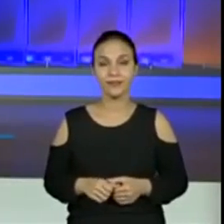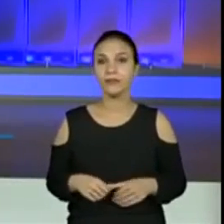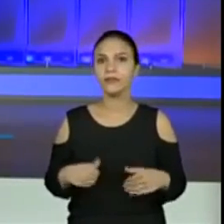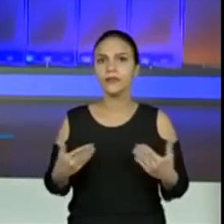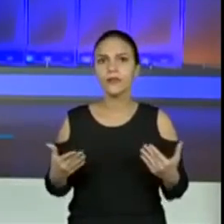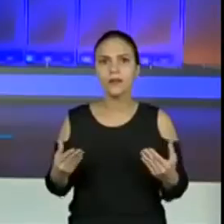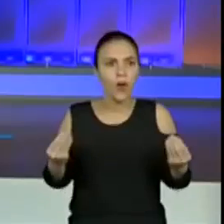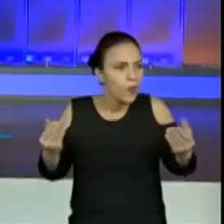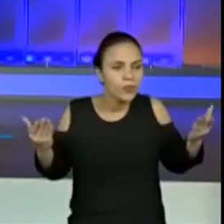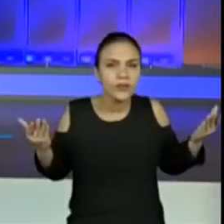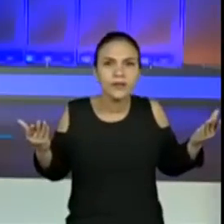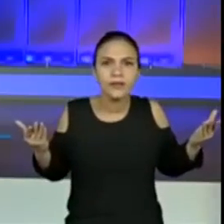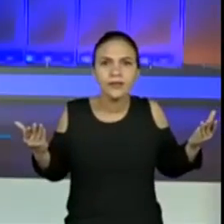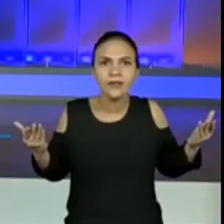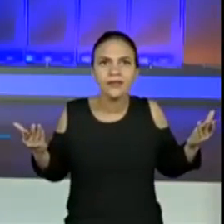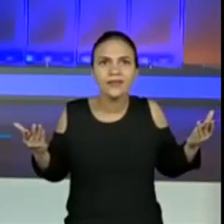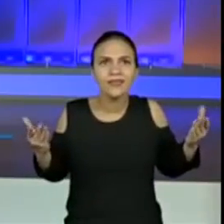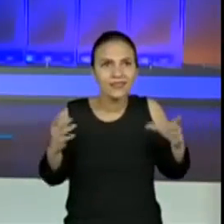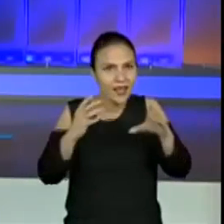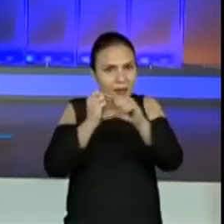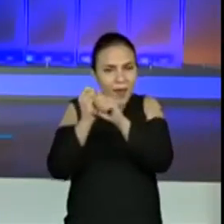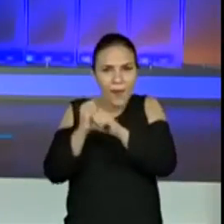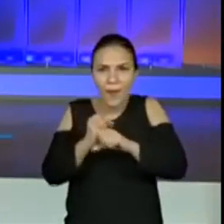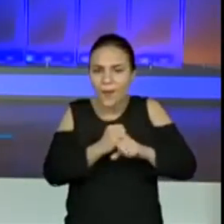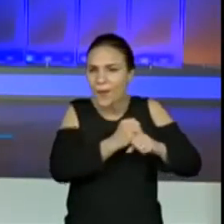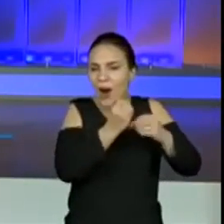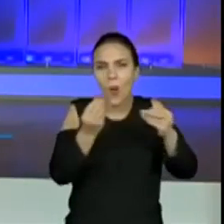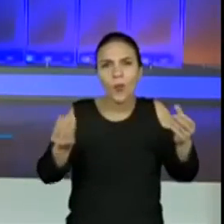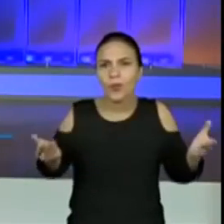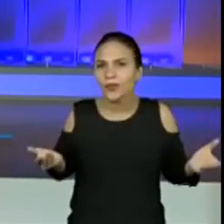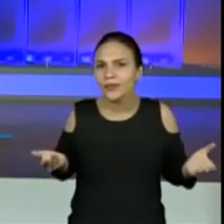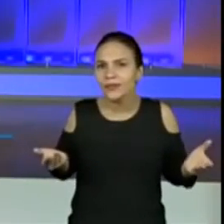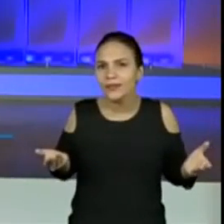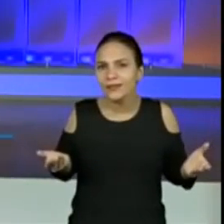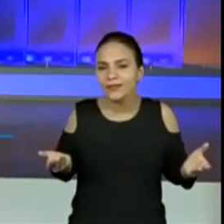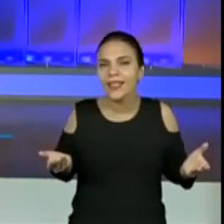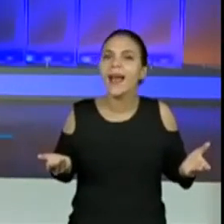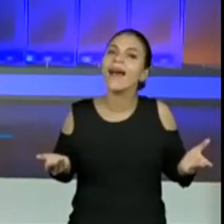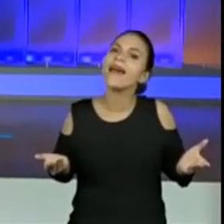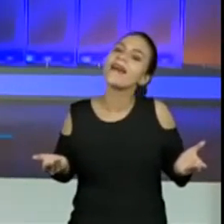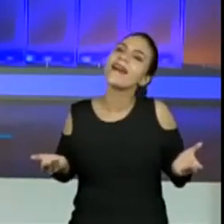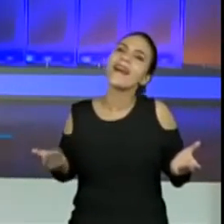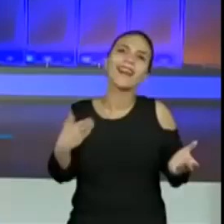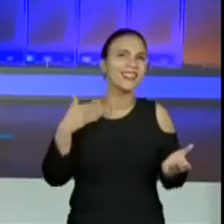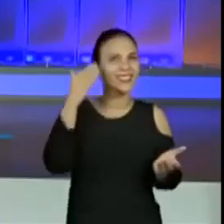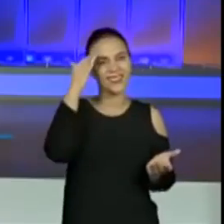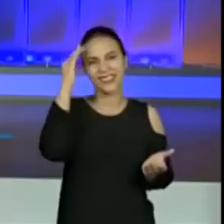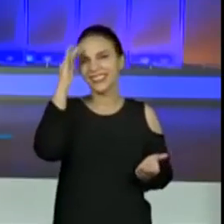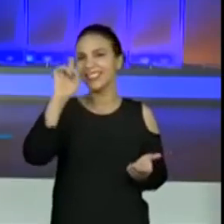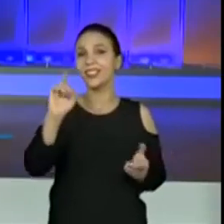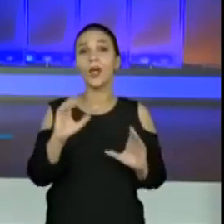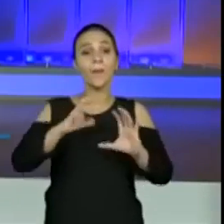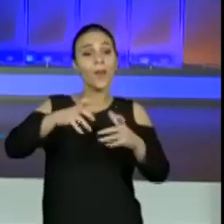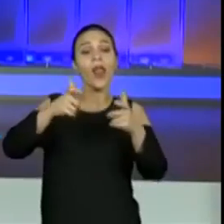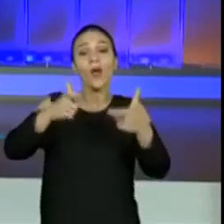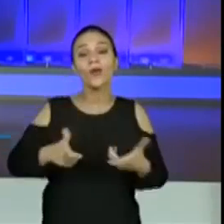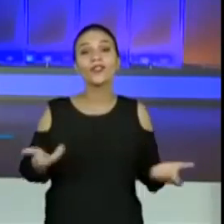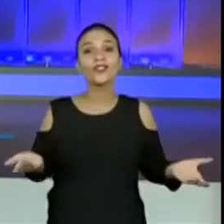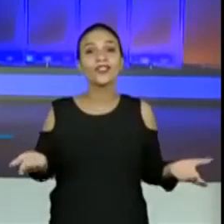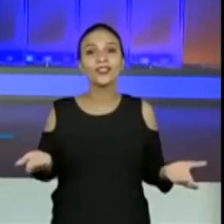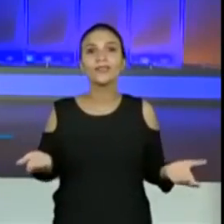Como assim, professora? Um monte de operações? Ah, não estou entendendo. Eu quero saber onde essa bola foi parar.